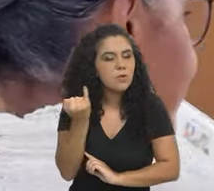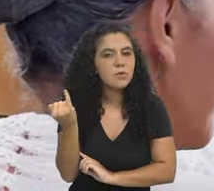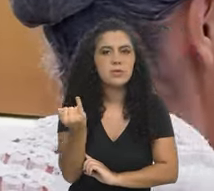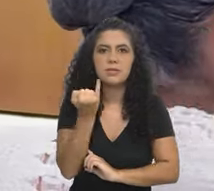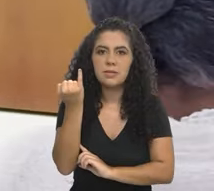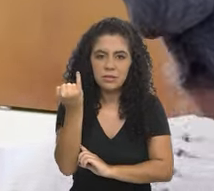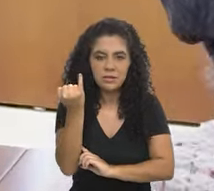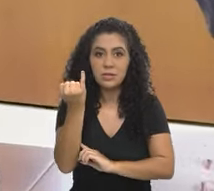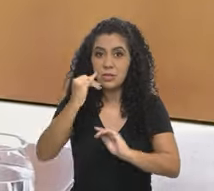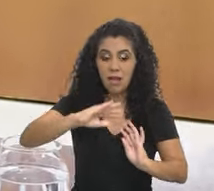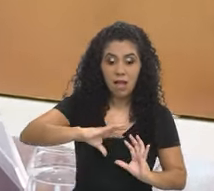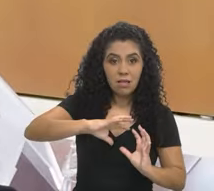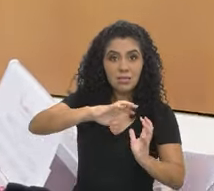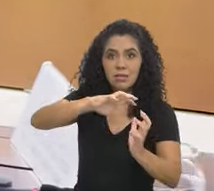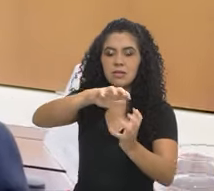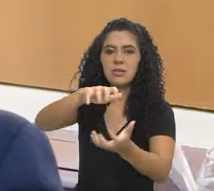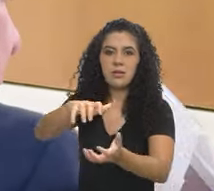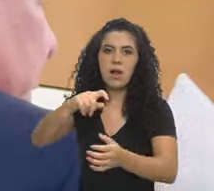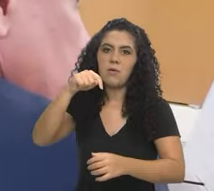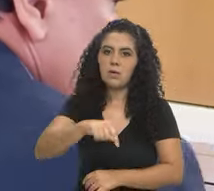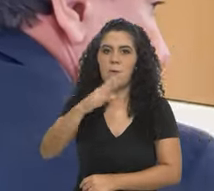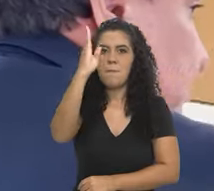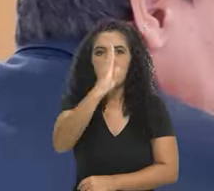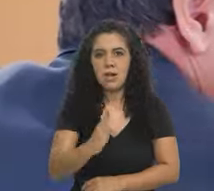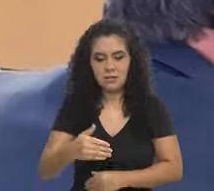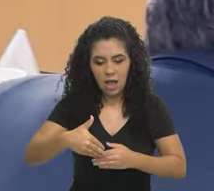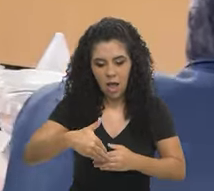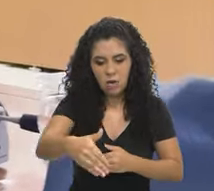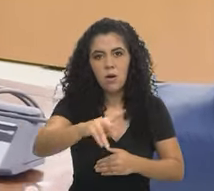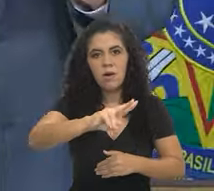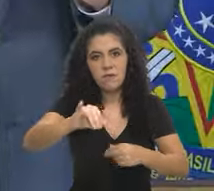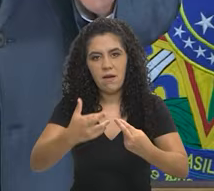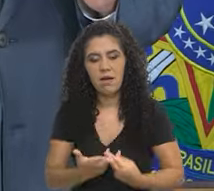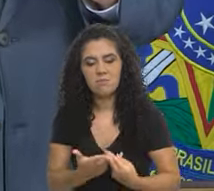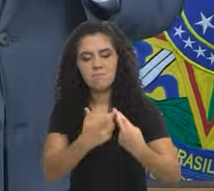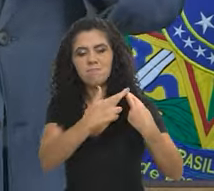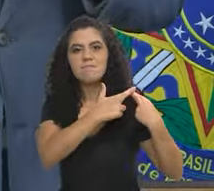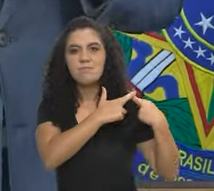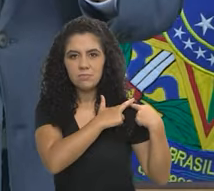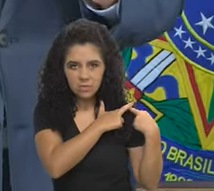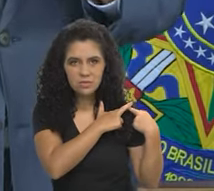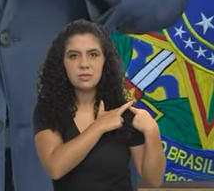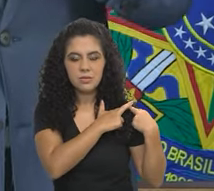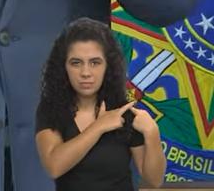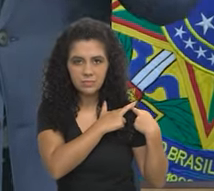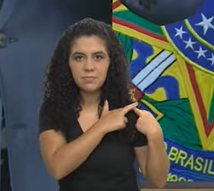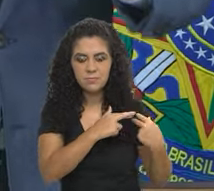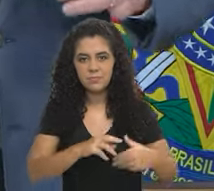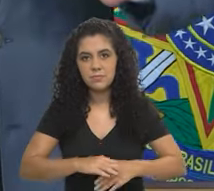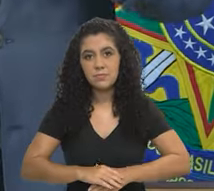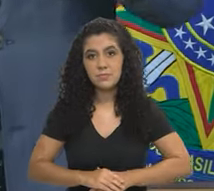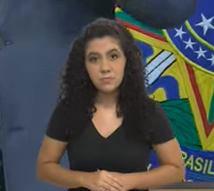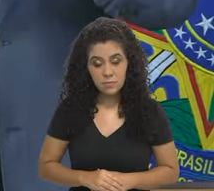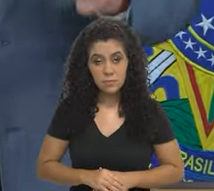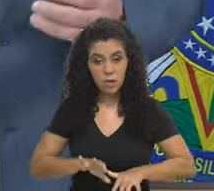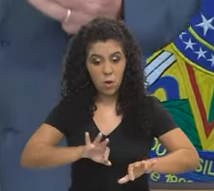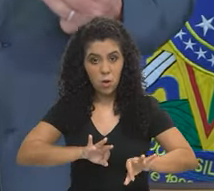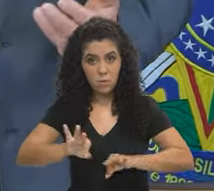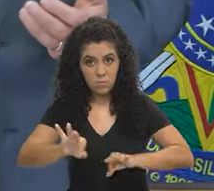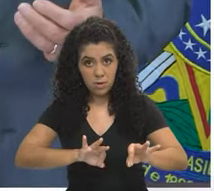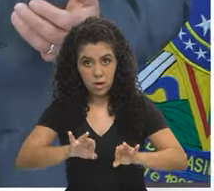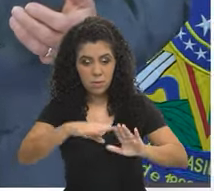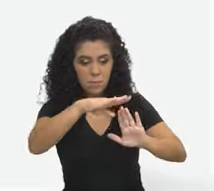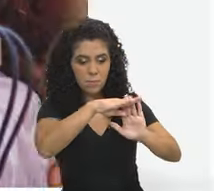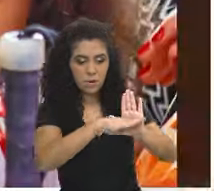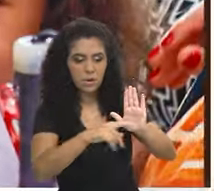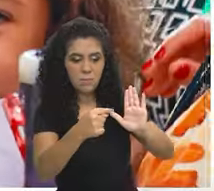mais importante evento internacional que o Brasil vai assumir a responsabilidade de